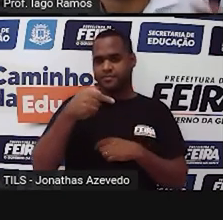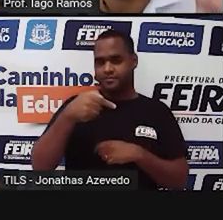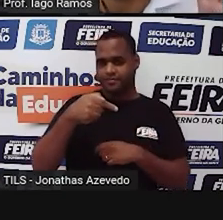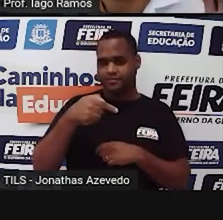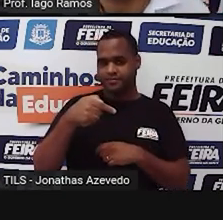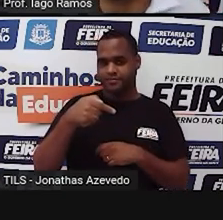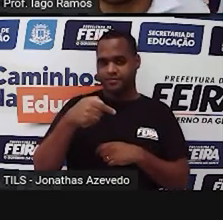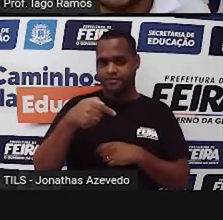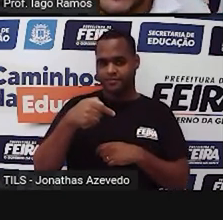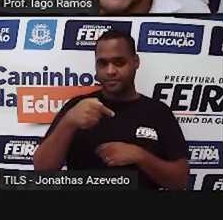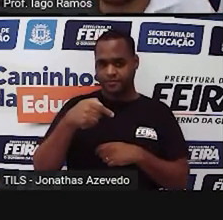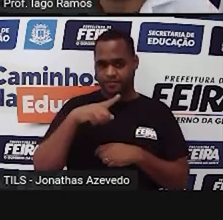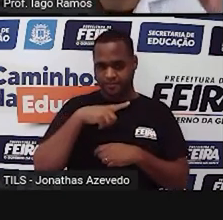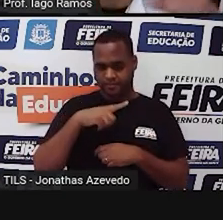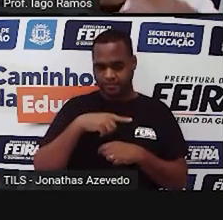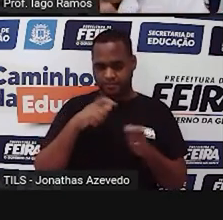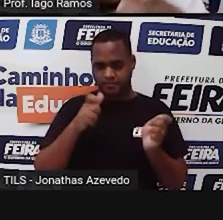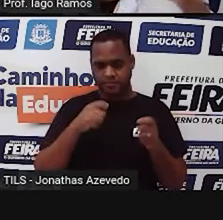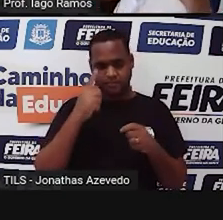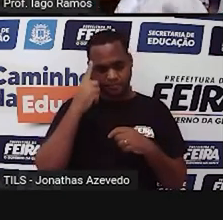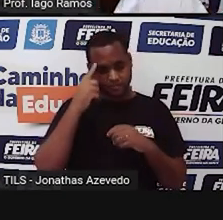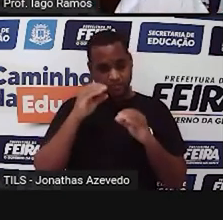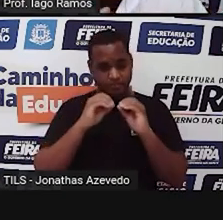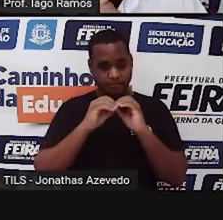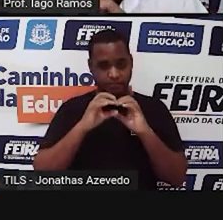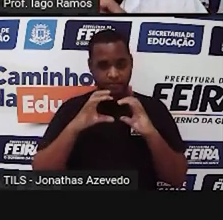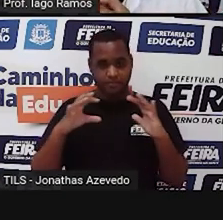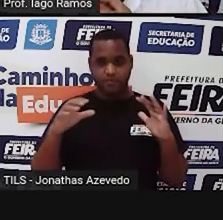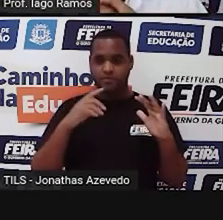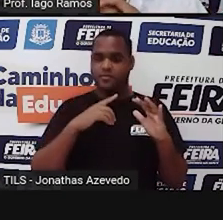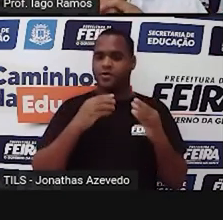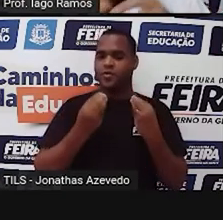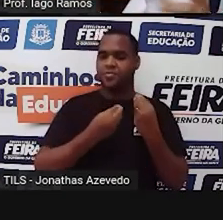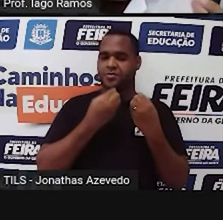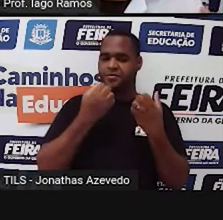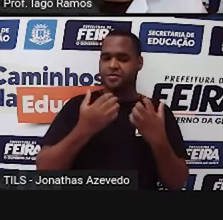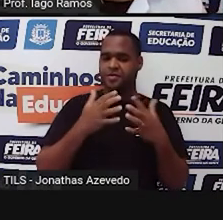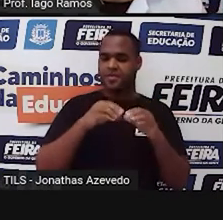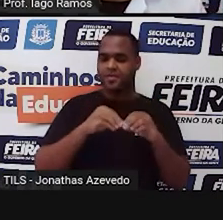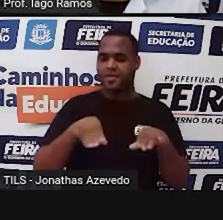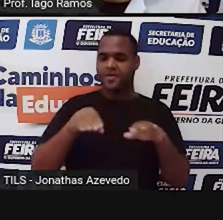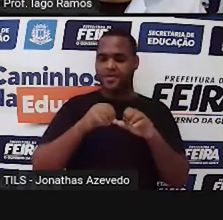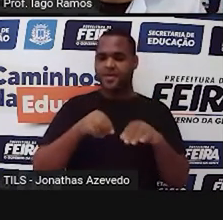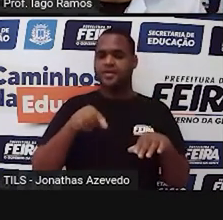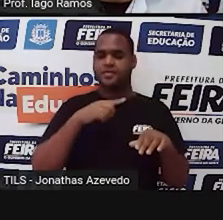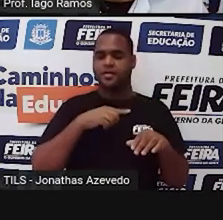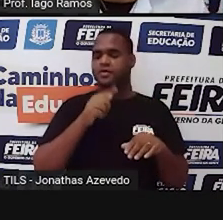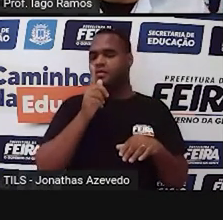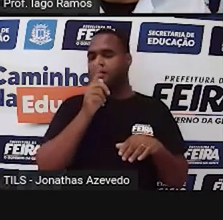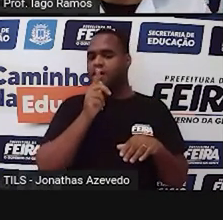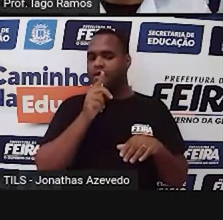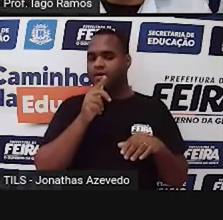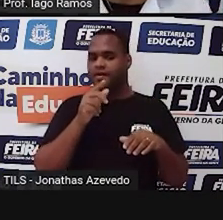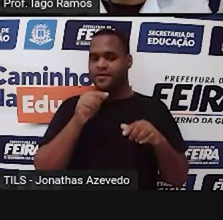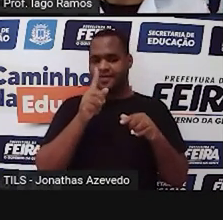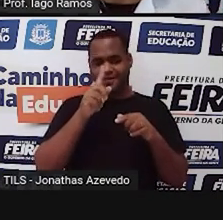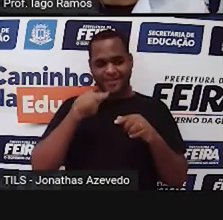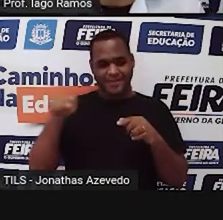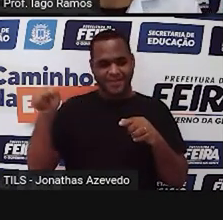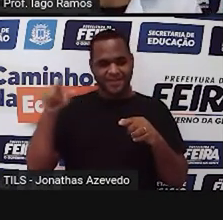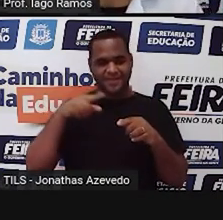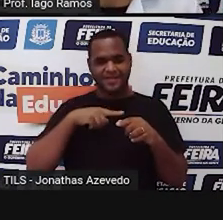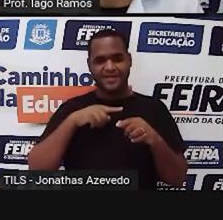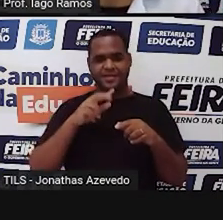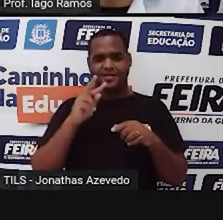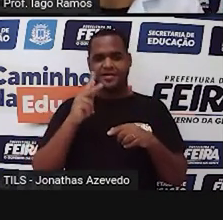para descobrir quanto está sendo desperdiçado de água durante essa semana em